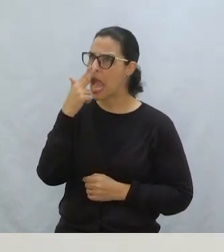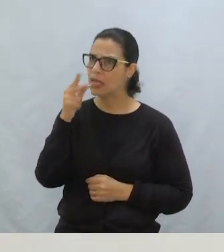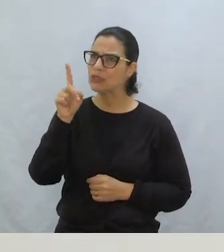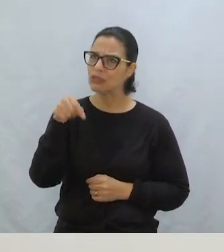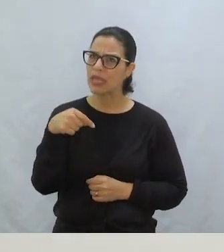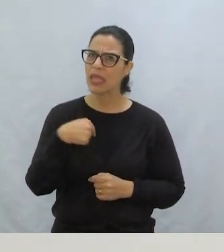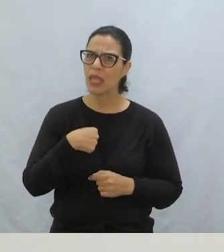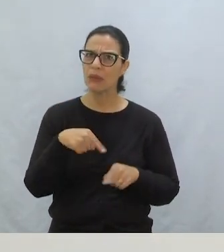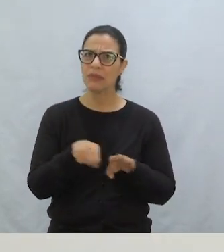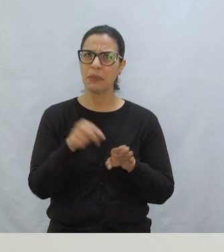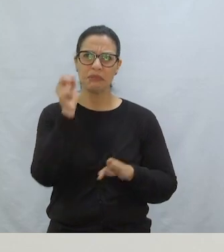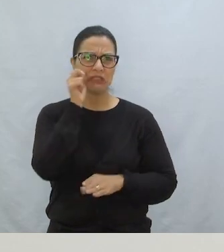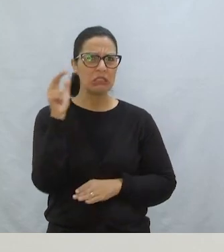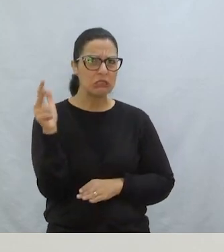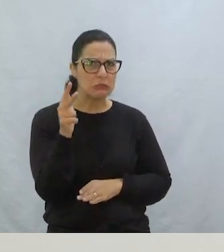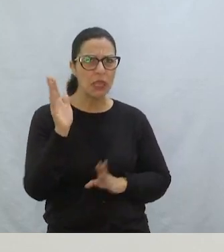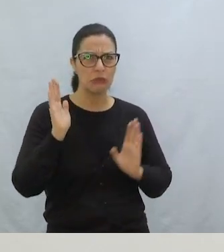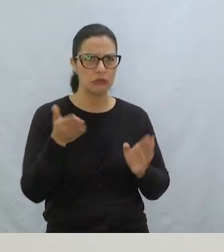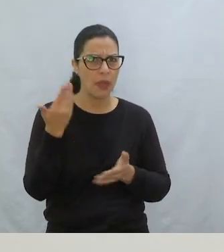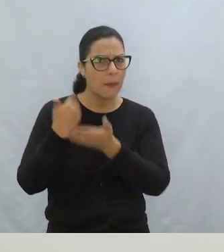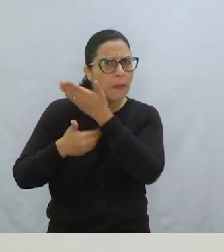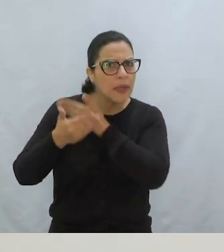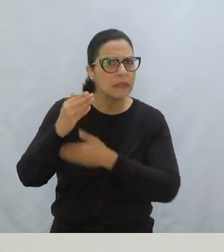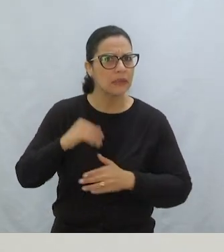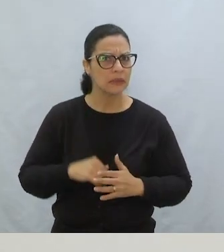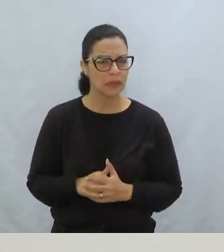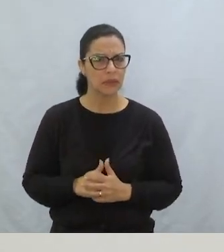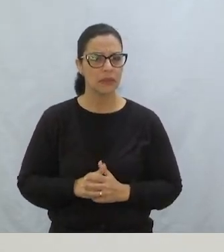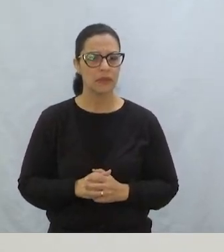Você acha que eu fui esperto?